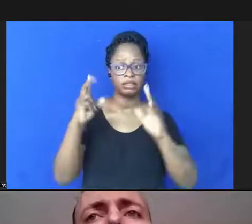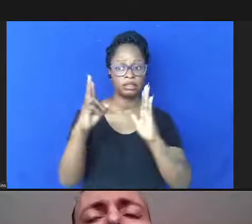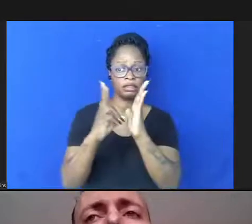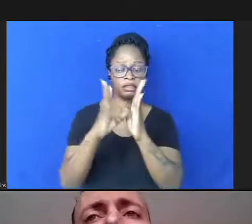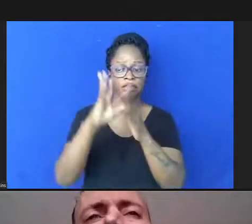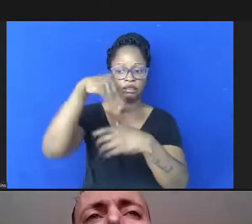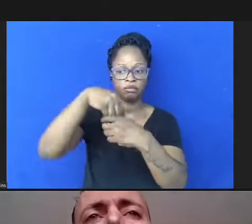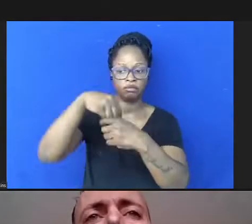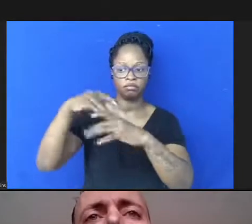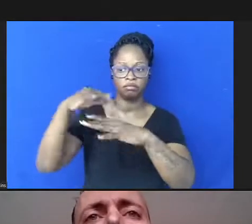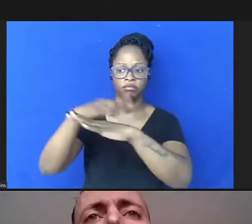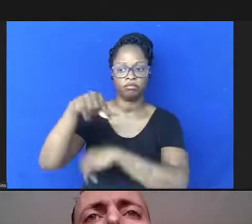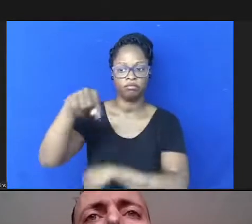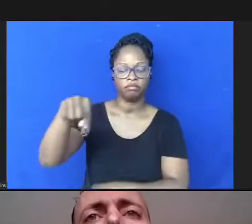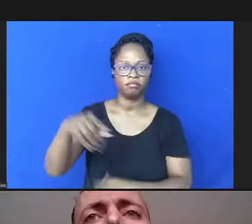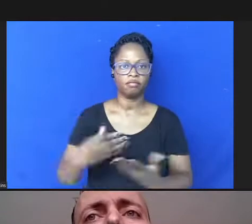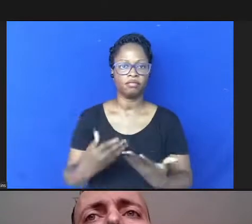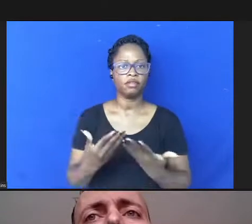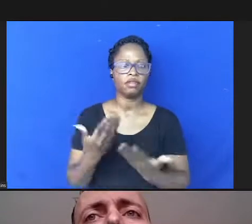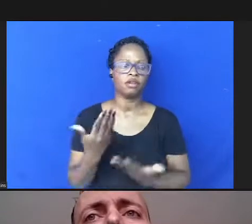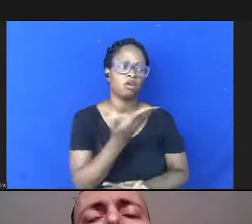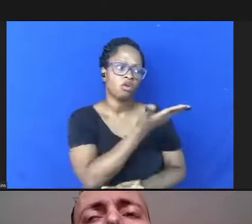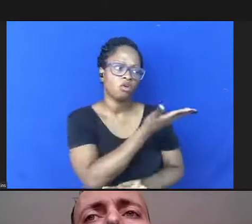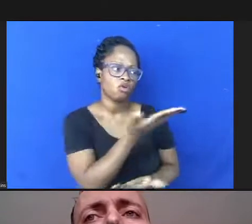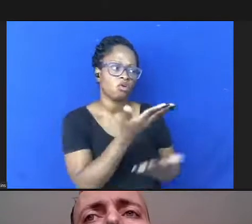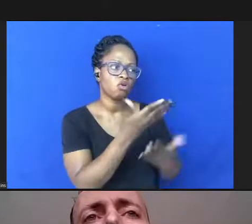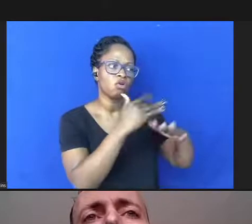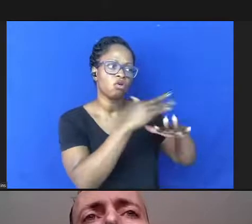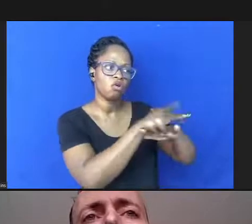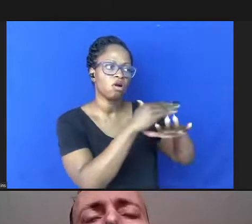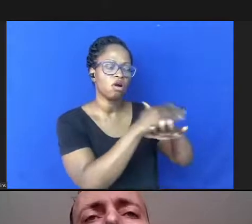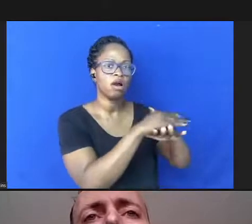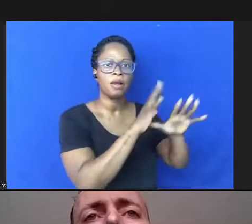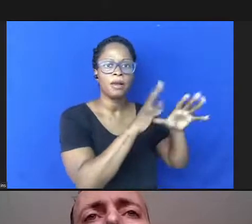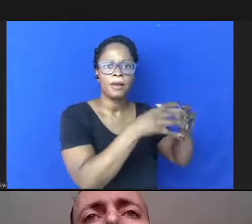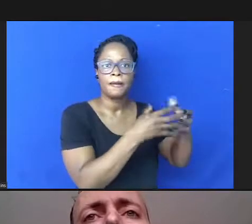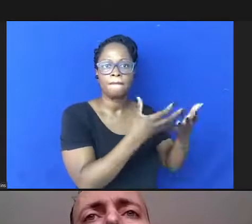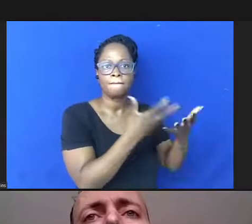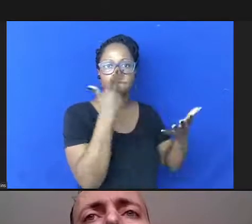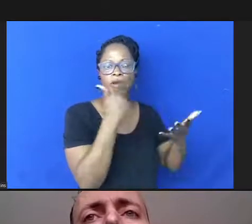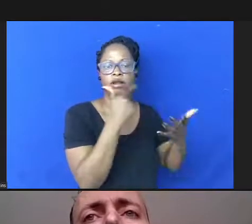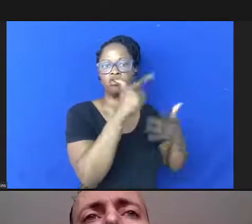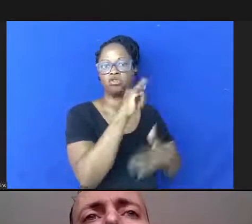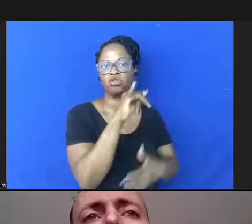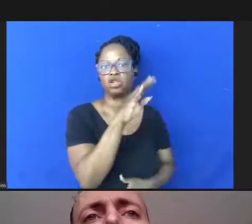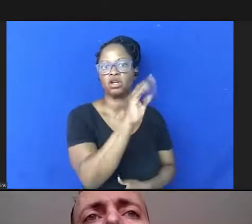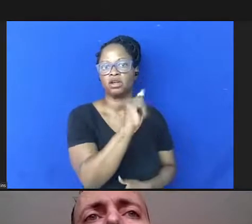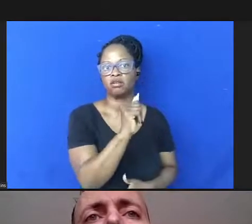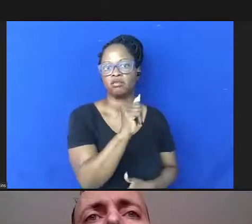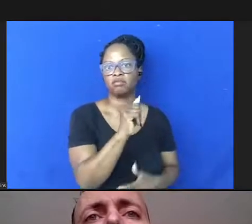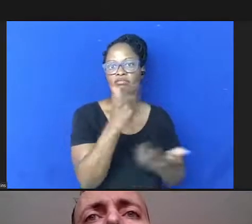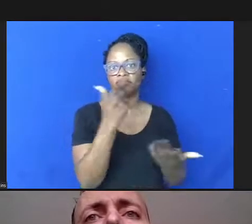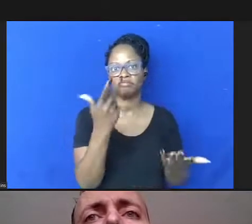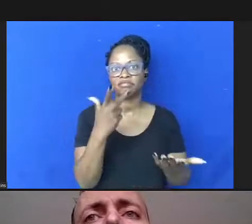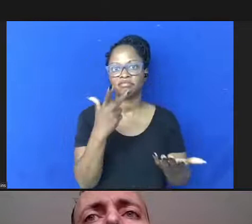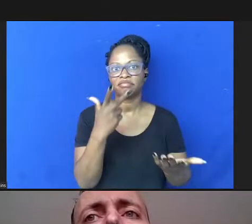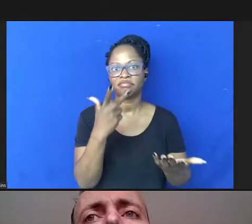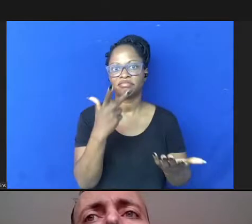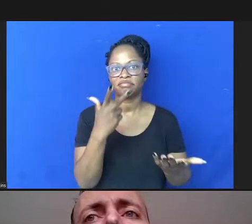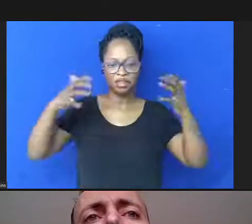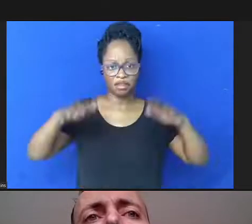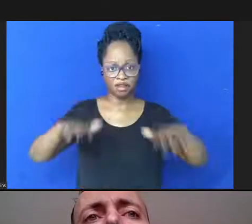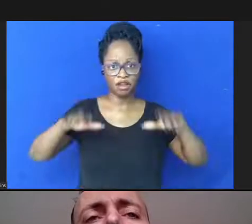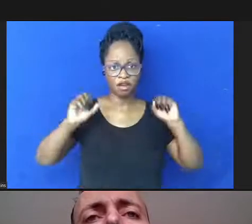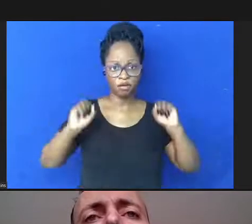de uma selva amazônica do que uma comunidade jamaicina de Nova York ainda que os dois possam estar em